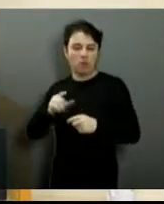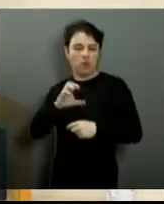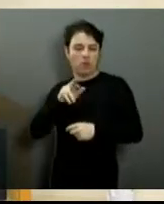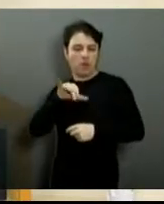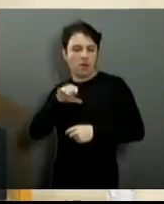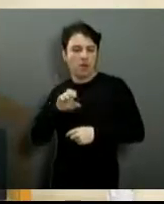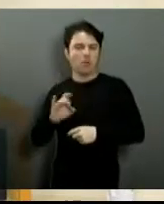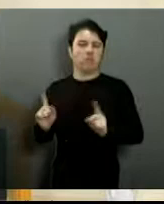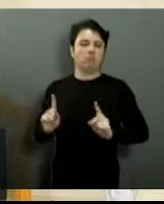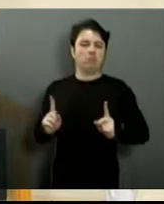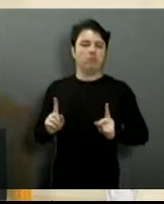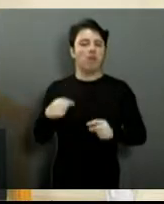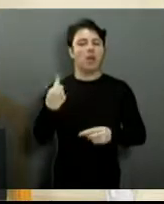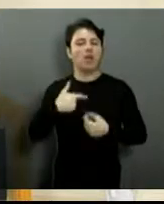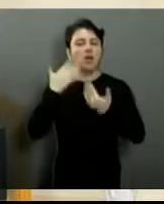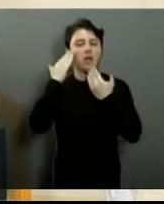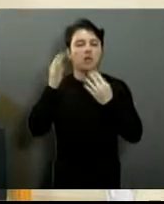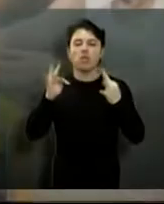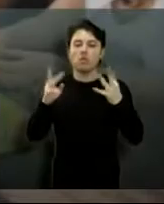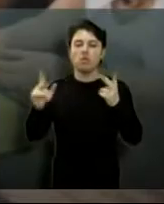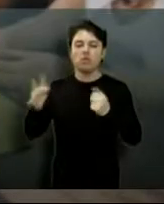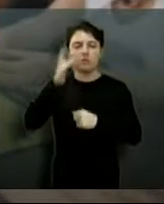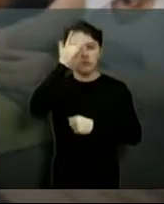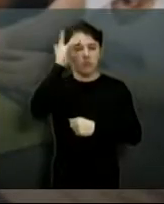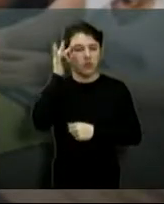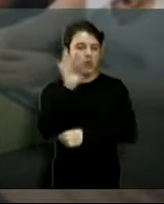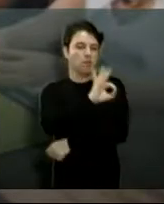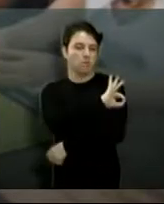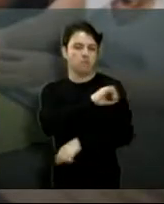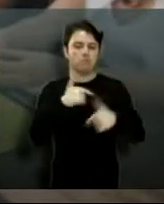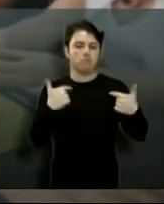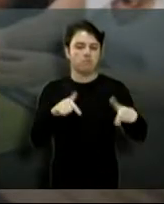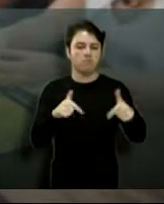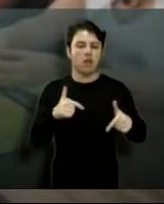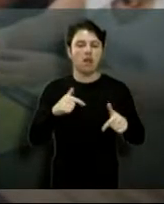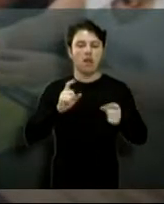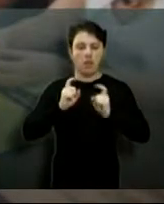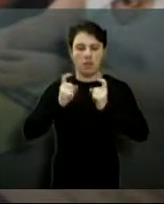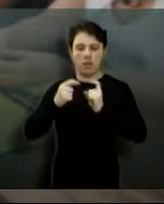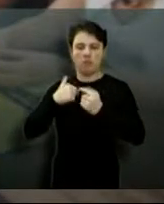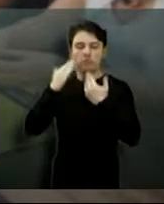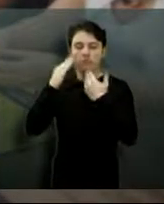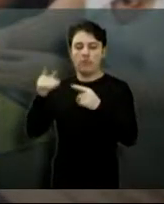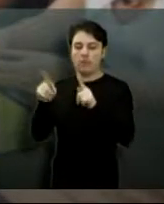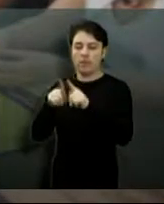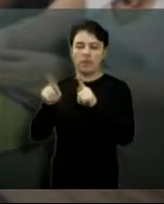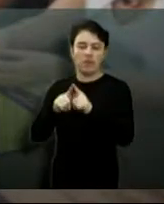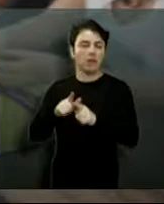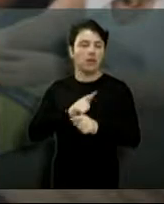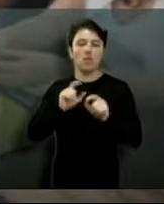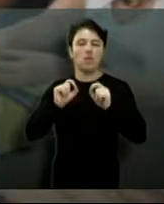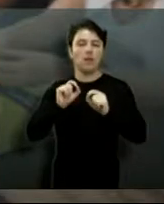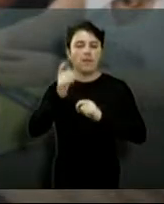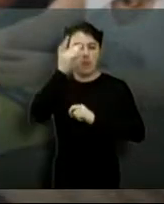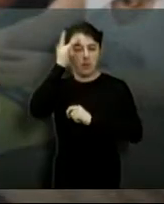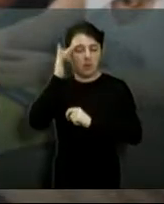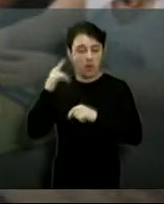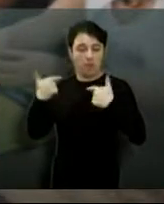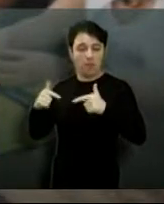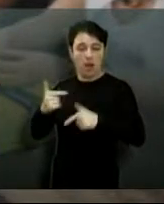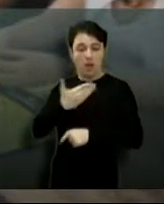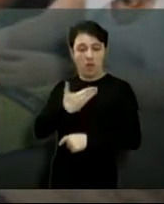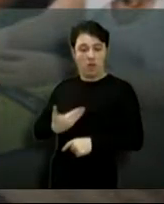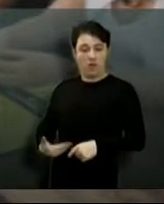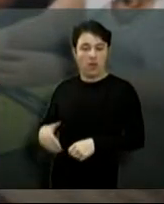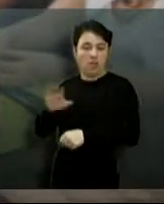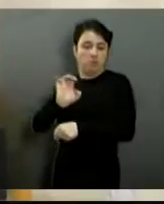a todos os representantes do Executivo que estiveram nessa reunião. Também tivemos representantes do Estado nessa reunião, o pessoal que